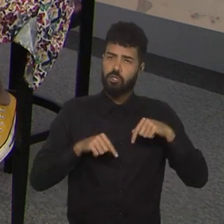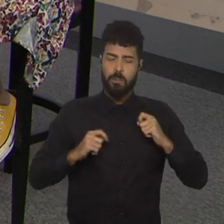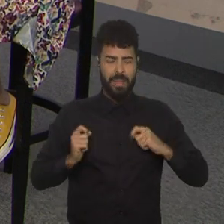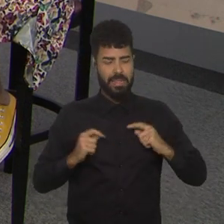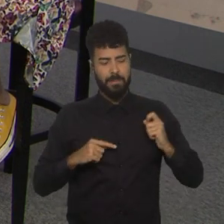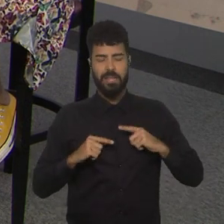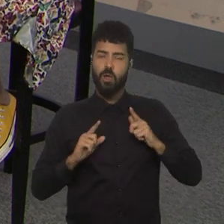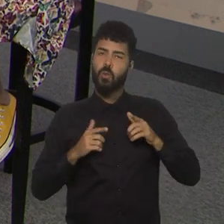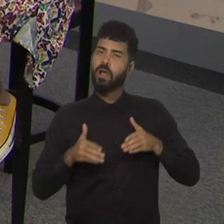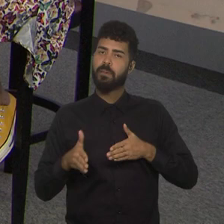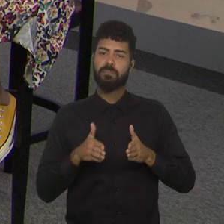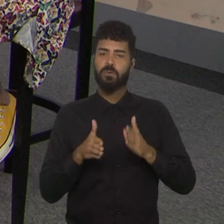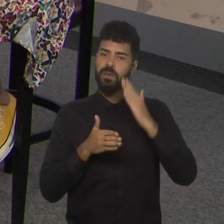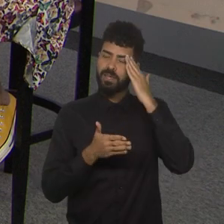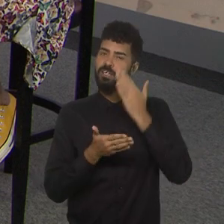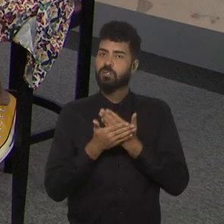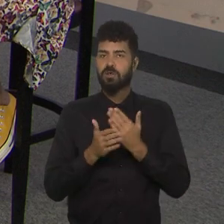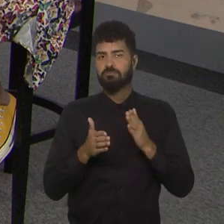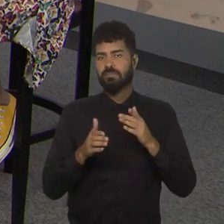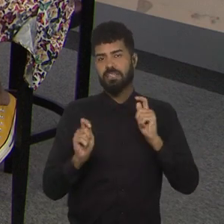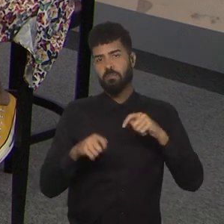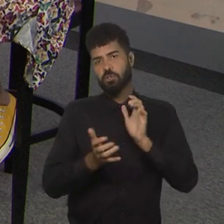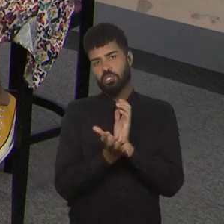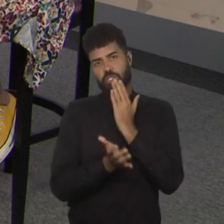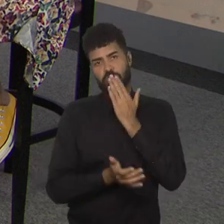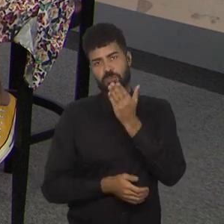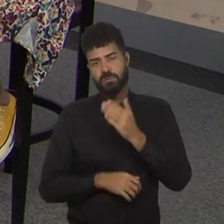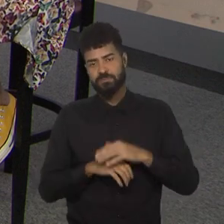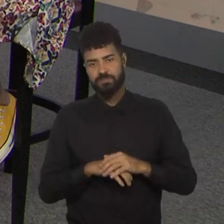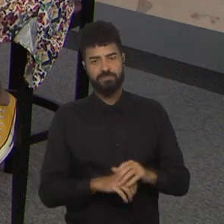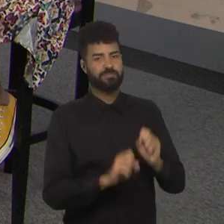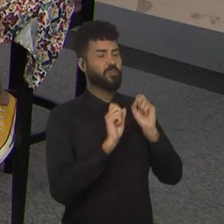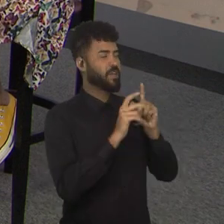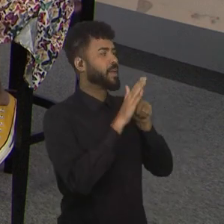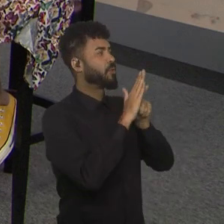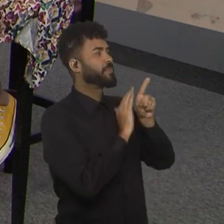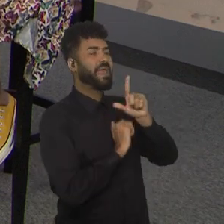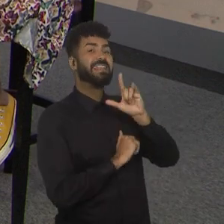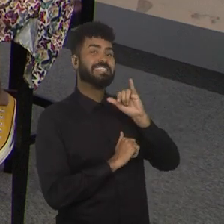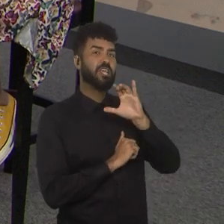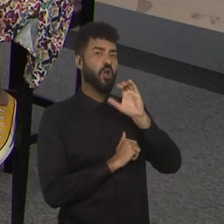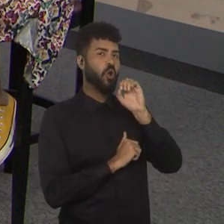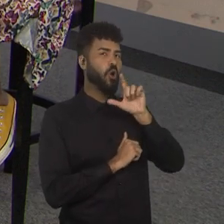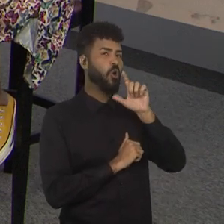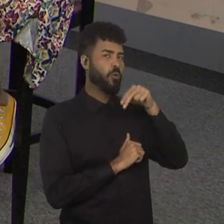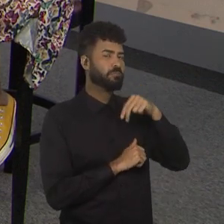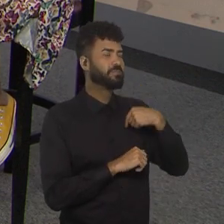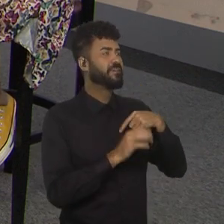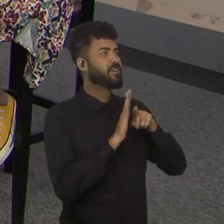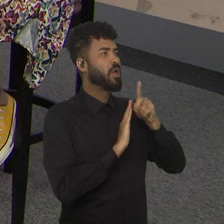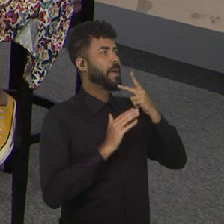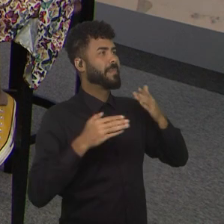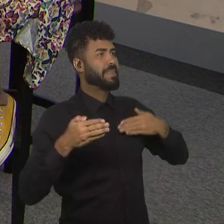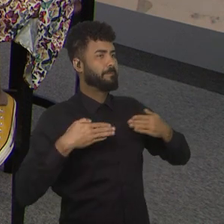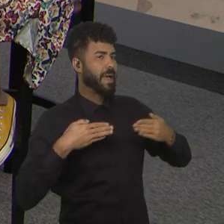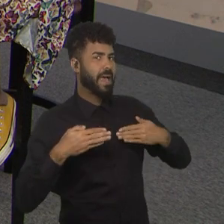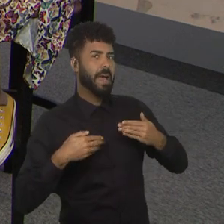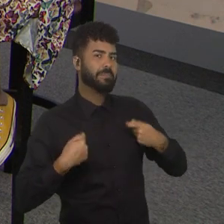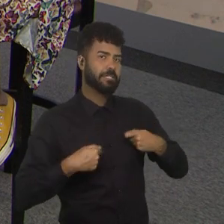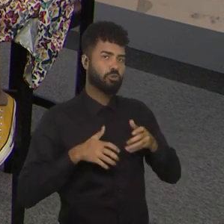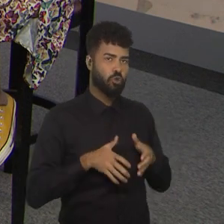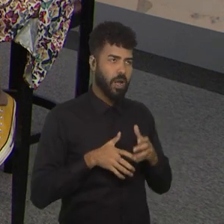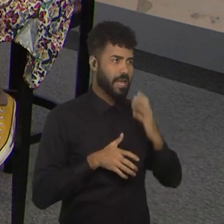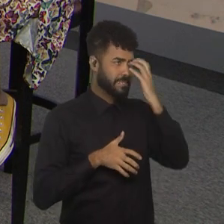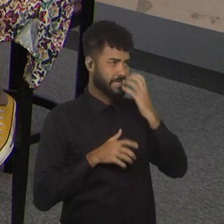vai ser um caminho, é verdade, para esse time. Agora, o Lincoln, a gente está falando aí do Panamá, que a gente tem que enfrentar com seriedade, o